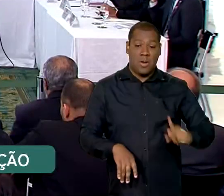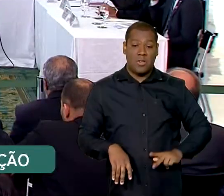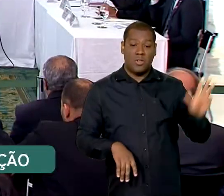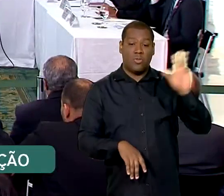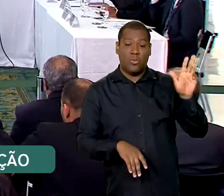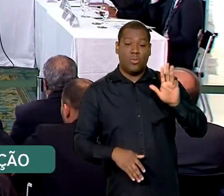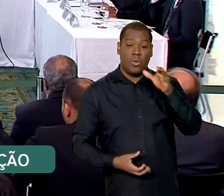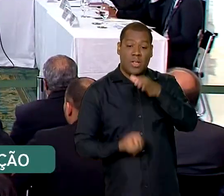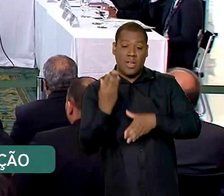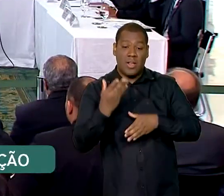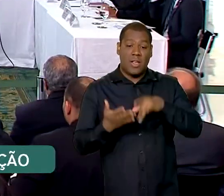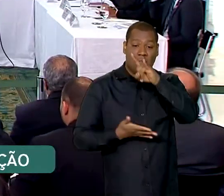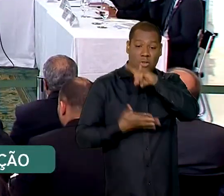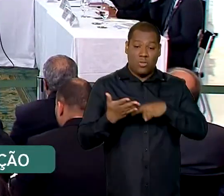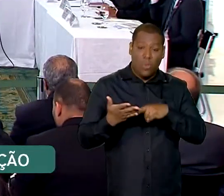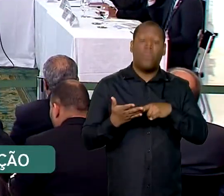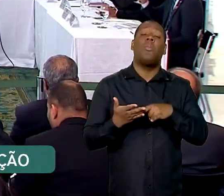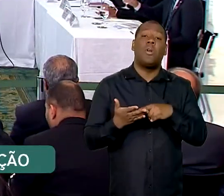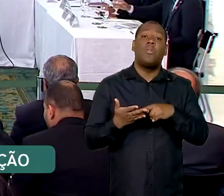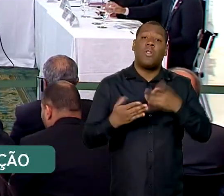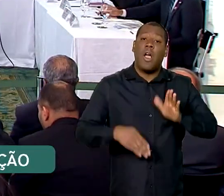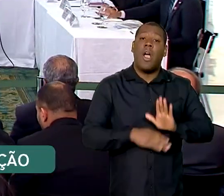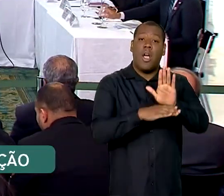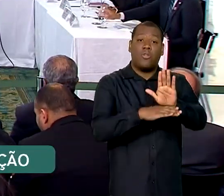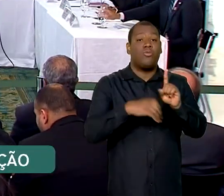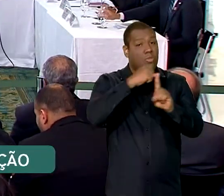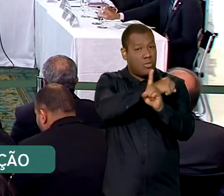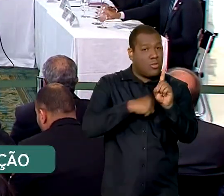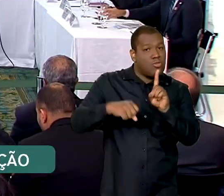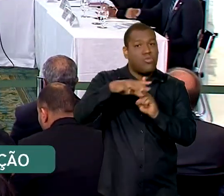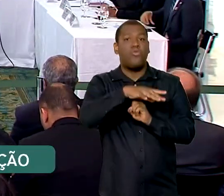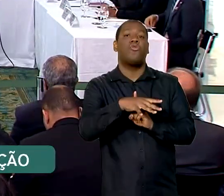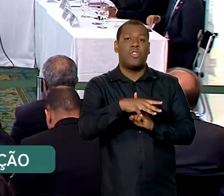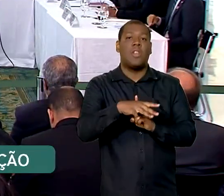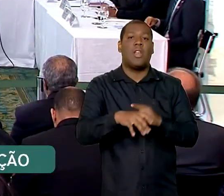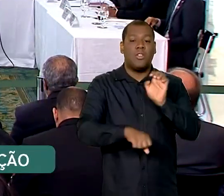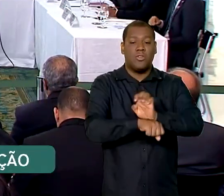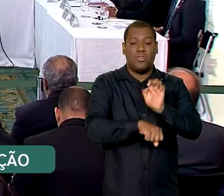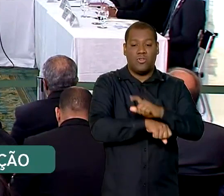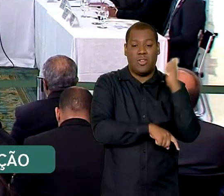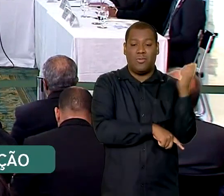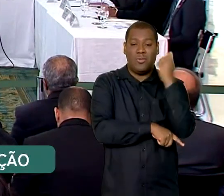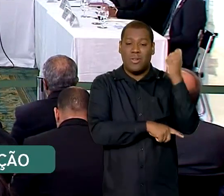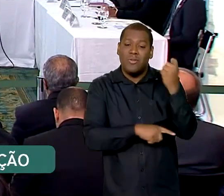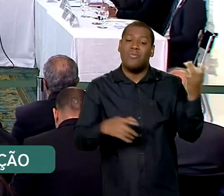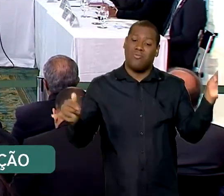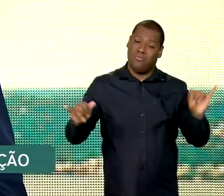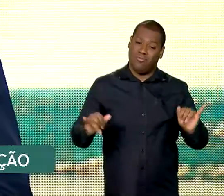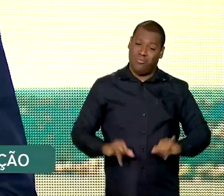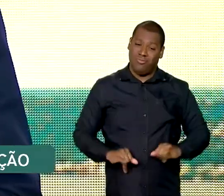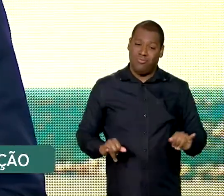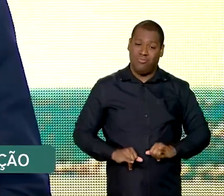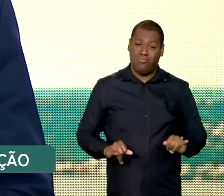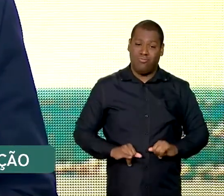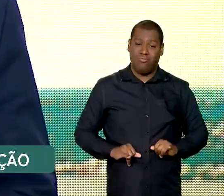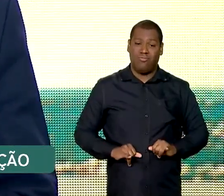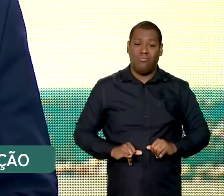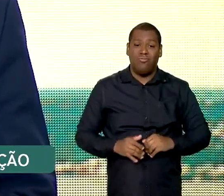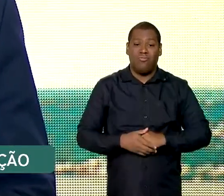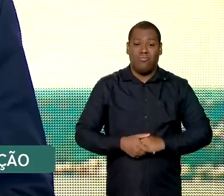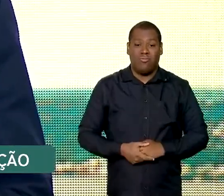procura atender um amplo conjunto da sociedade gaúcha que sofre com as enchentes. Procura